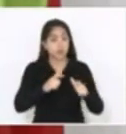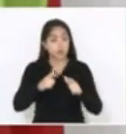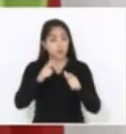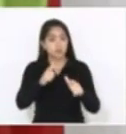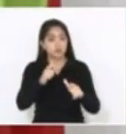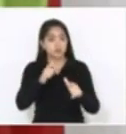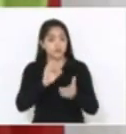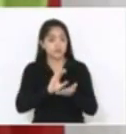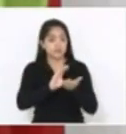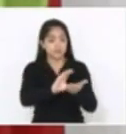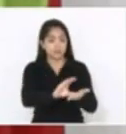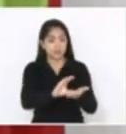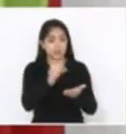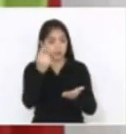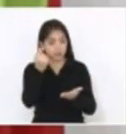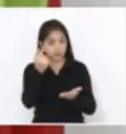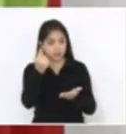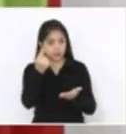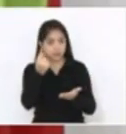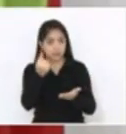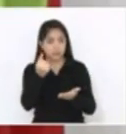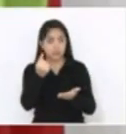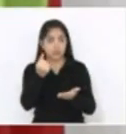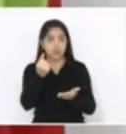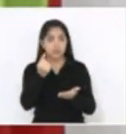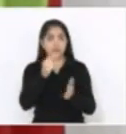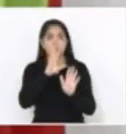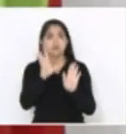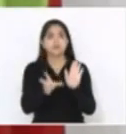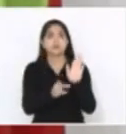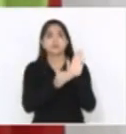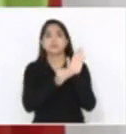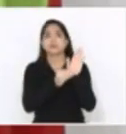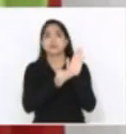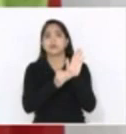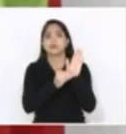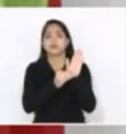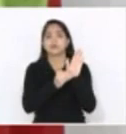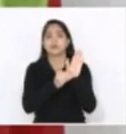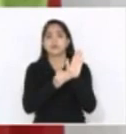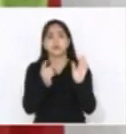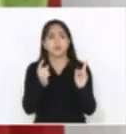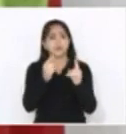esse recurso, essa emenda não tem nada contrária